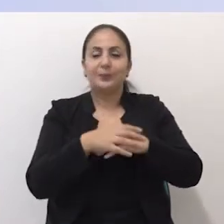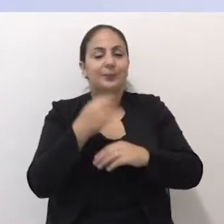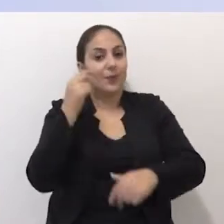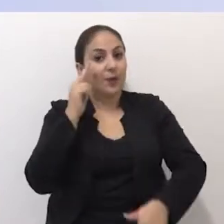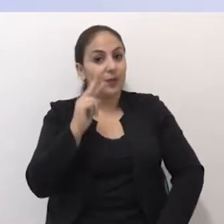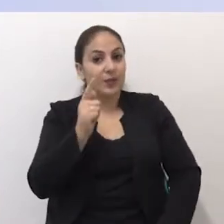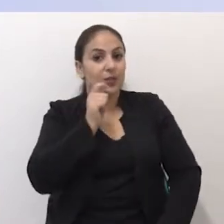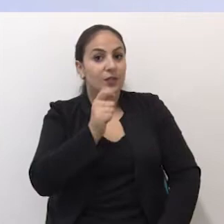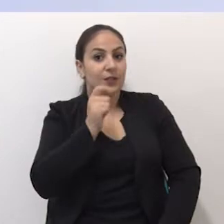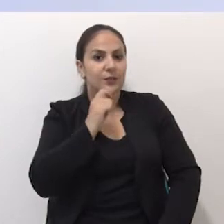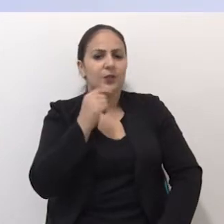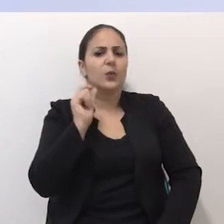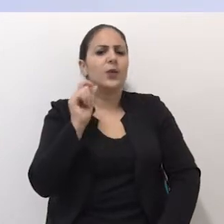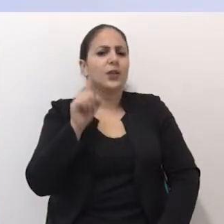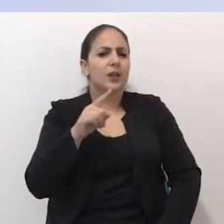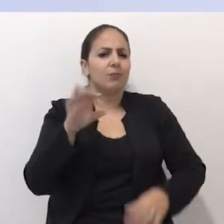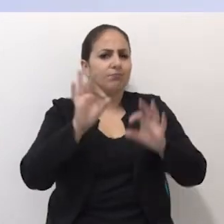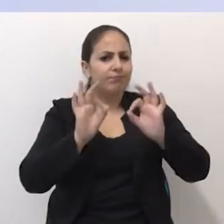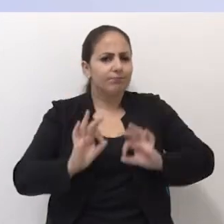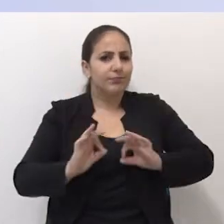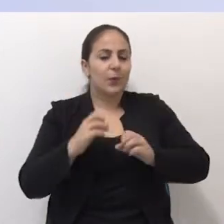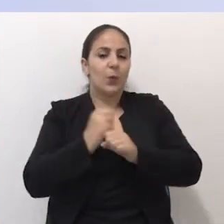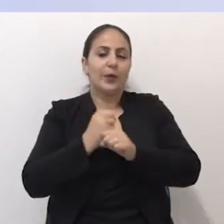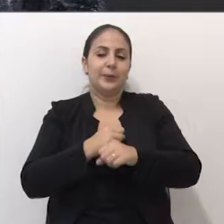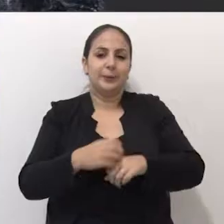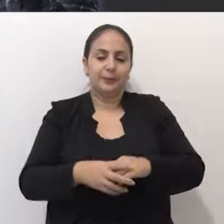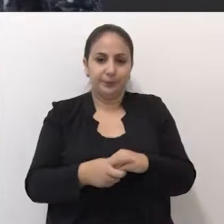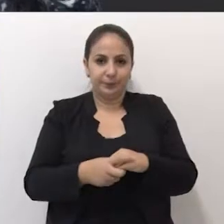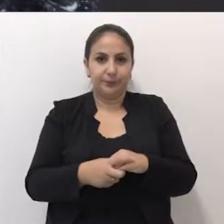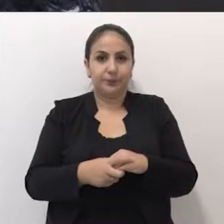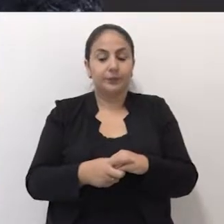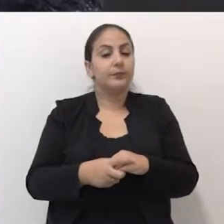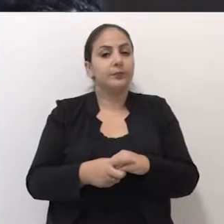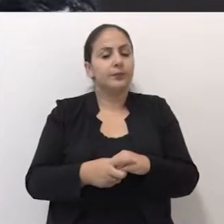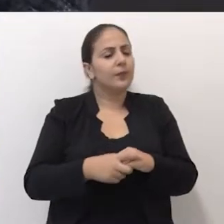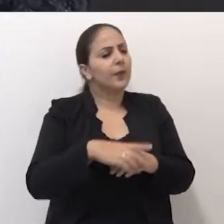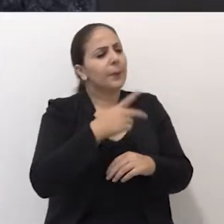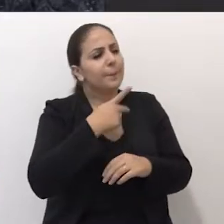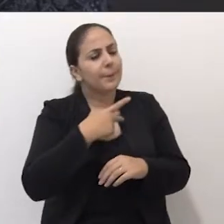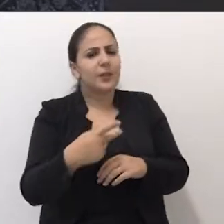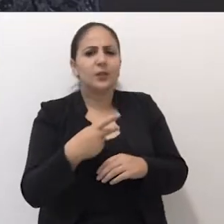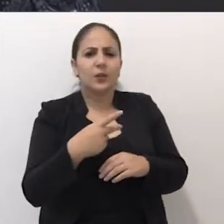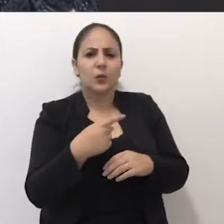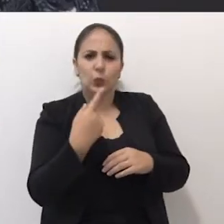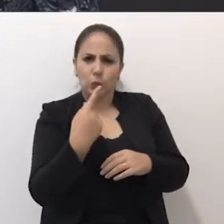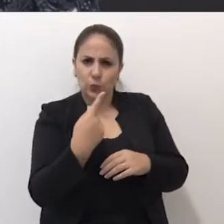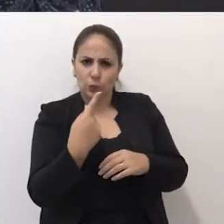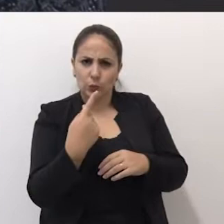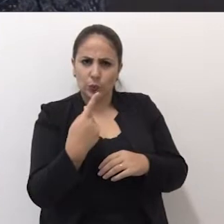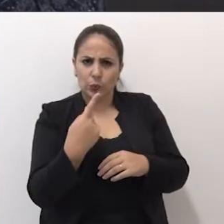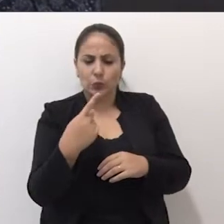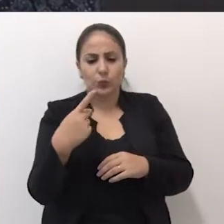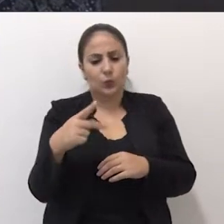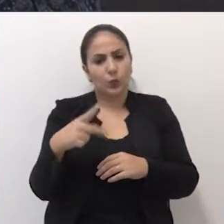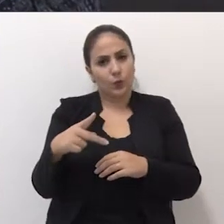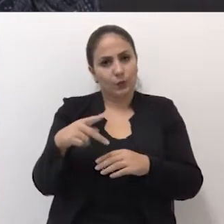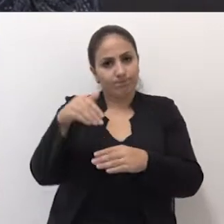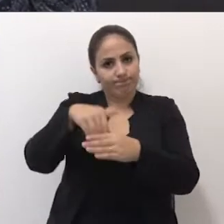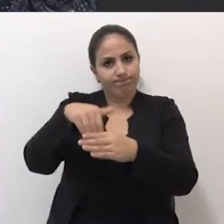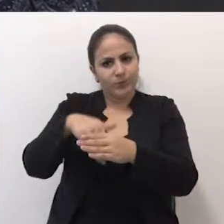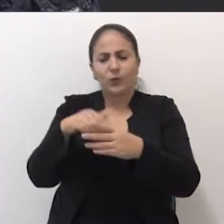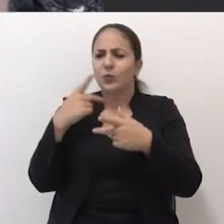Veja na entrevista o que está programado para o ano. Presidente, quando o senhor foi eleito, o senhor disse que seria um